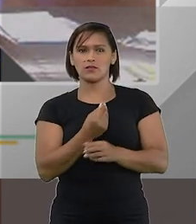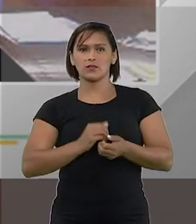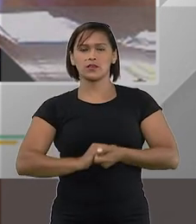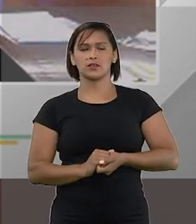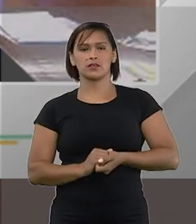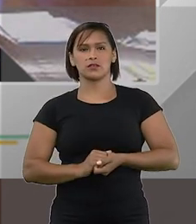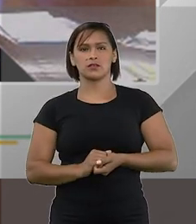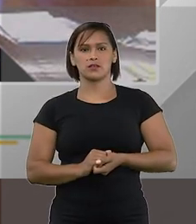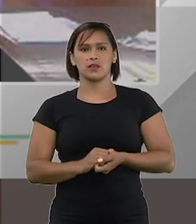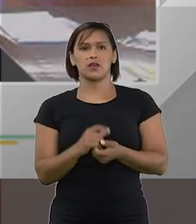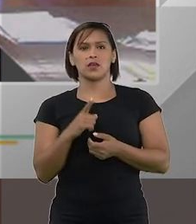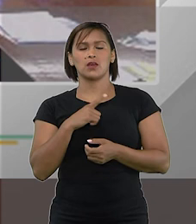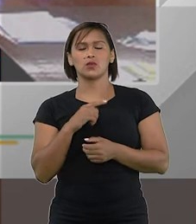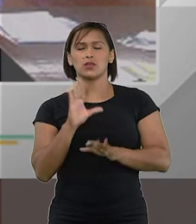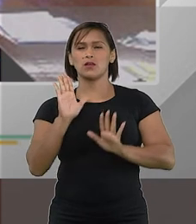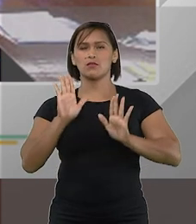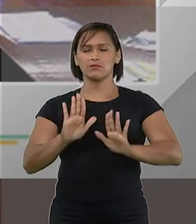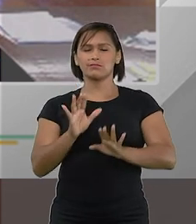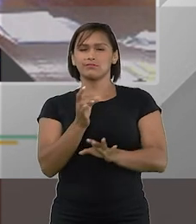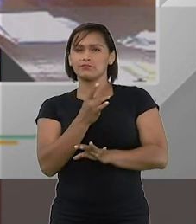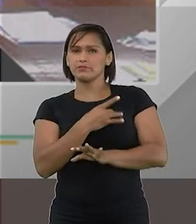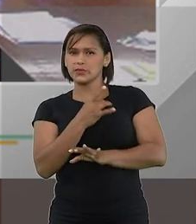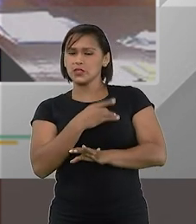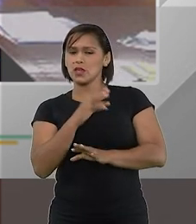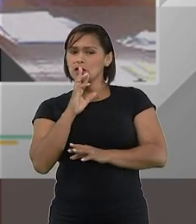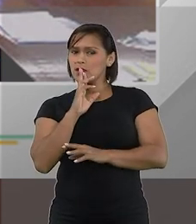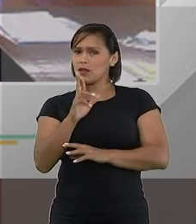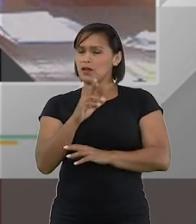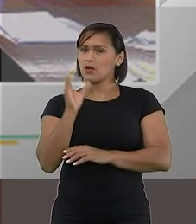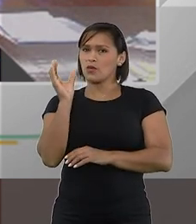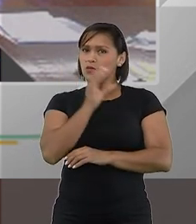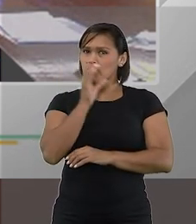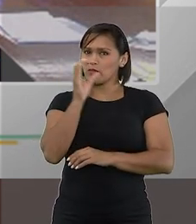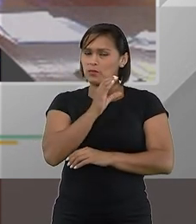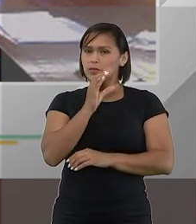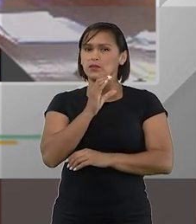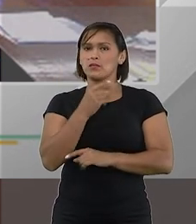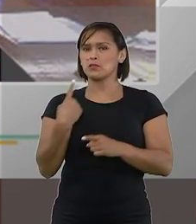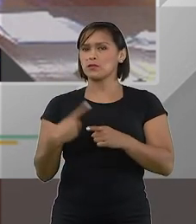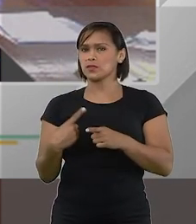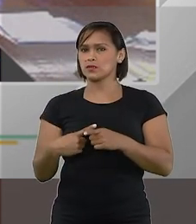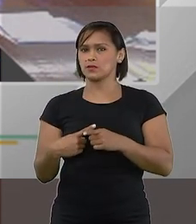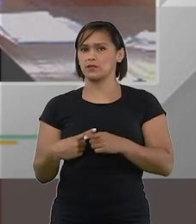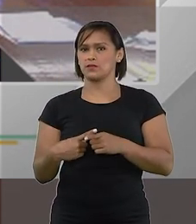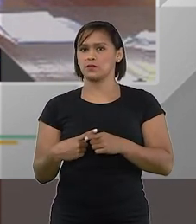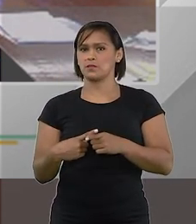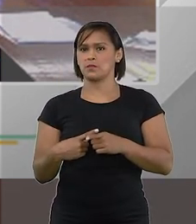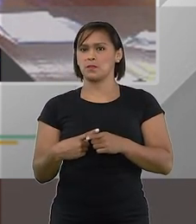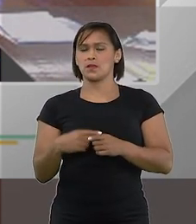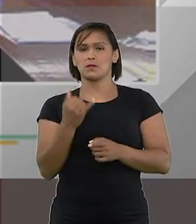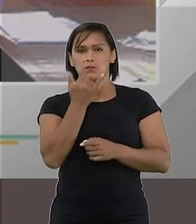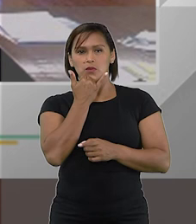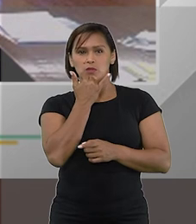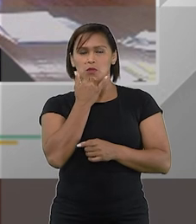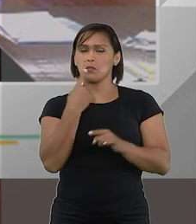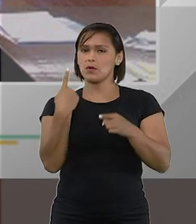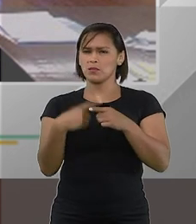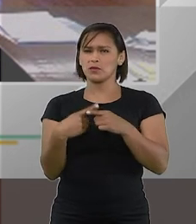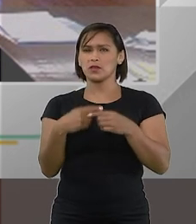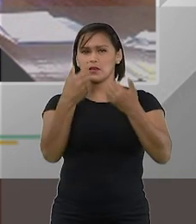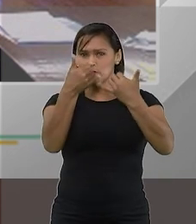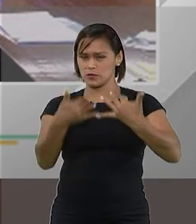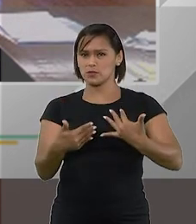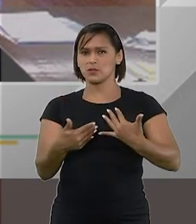eu tenho um pouco de medo dessas soluções drásticas me perdoe essa fala